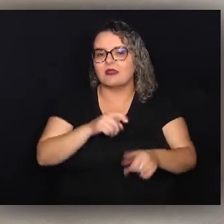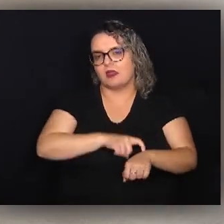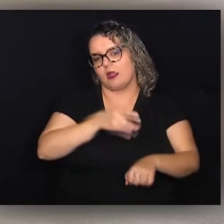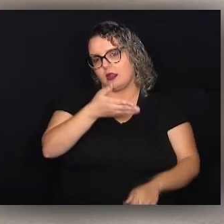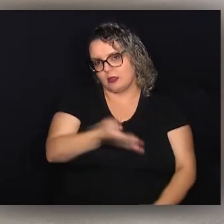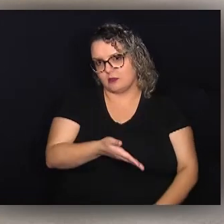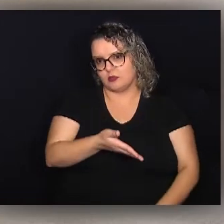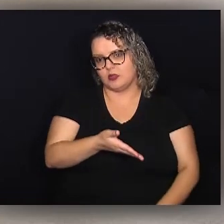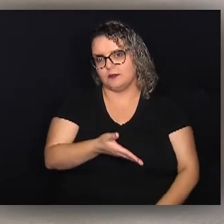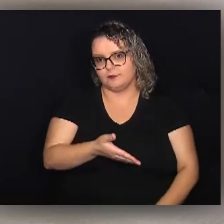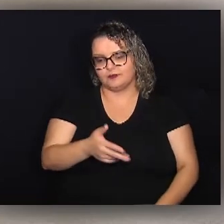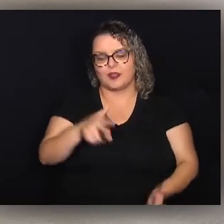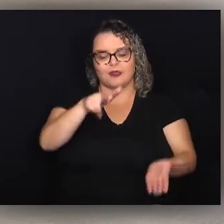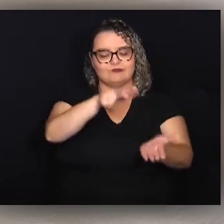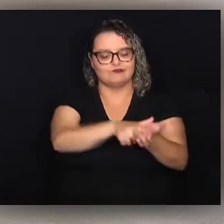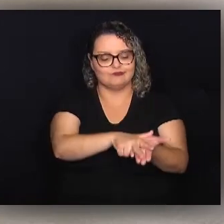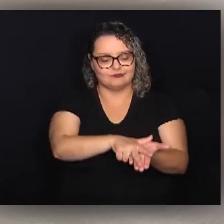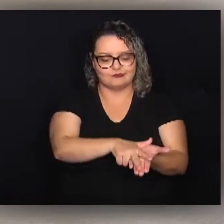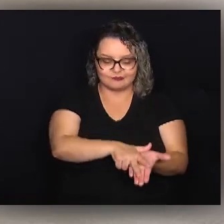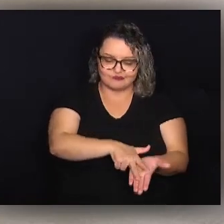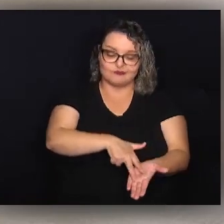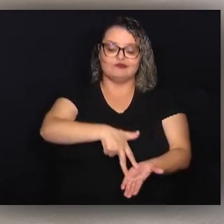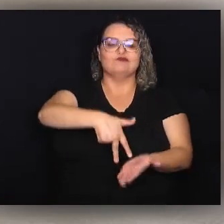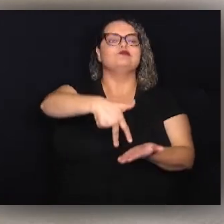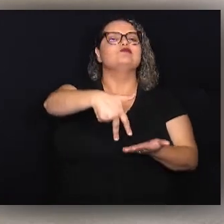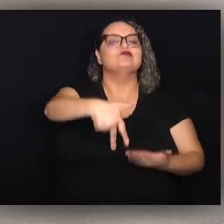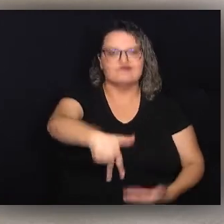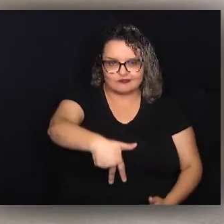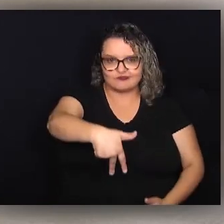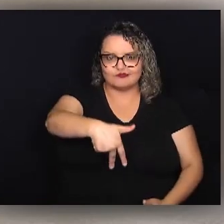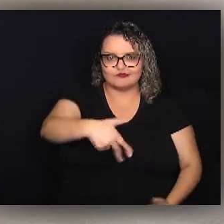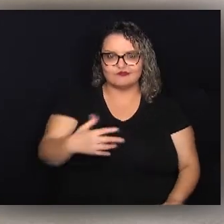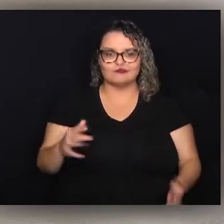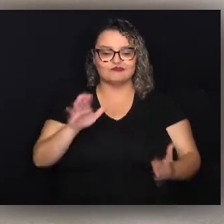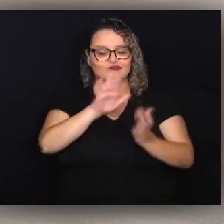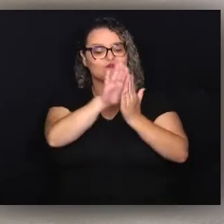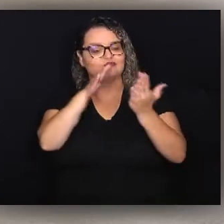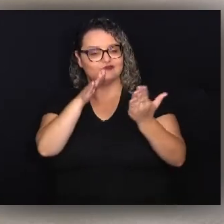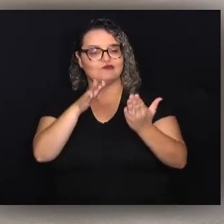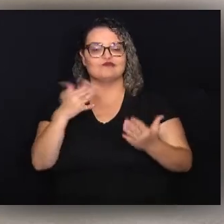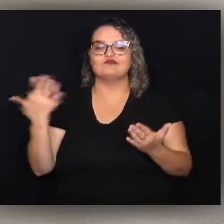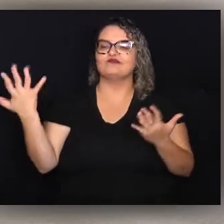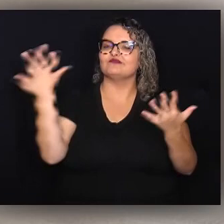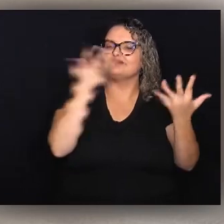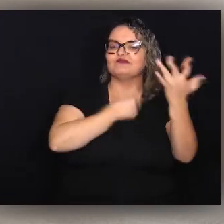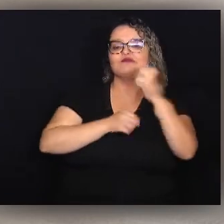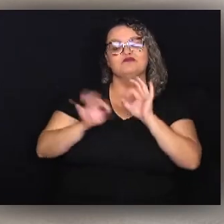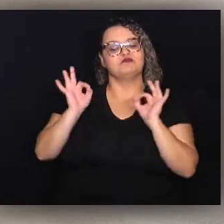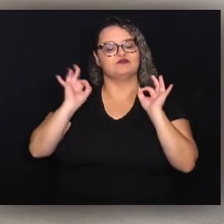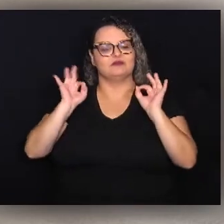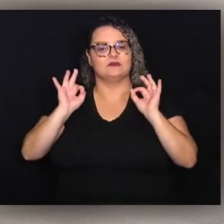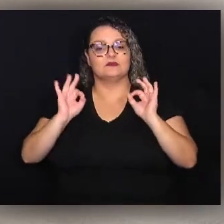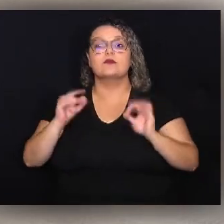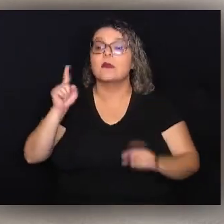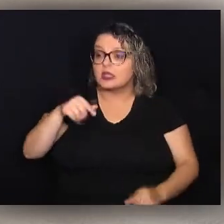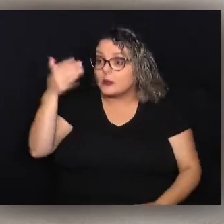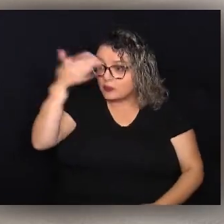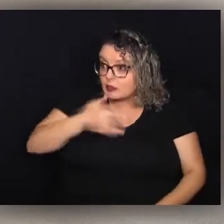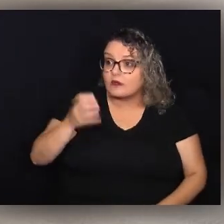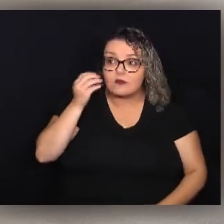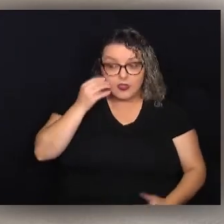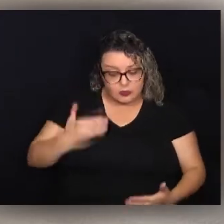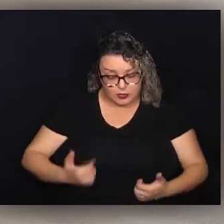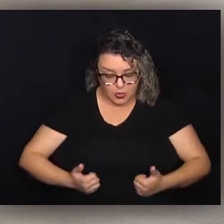estado ela vai se tornar bela. Ela vai poder olhar no espelho e isso é comprovado, André, que eleva a